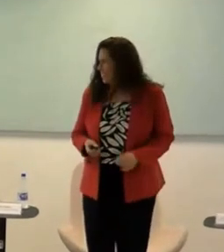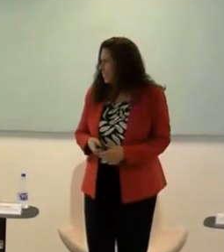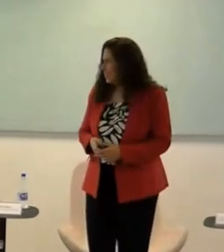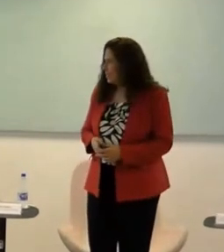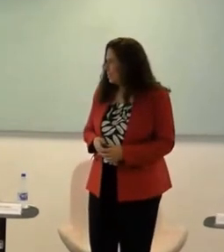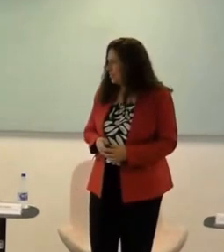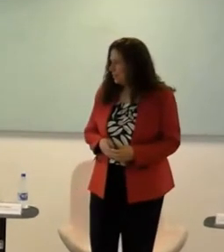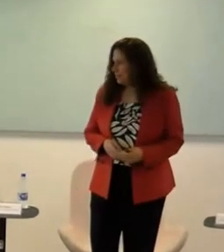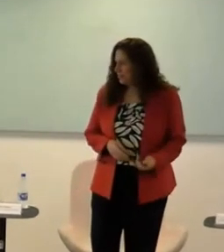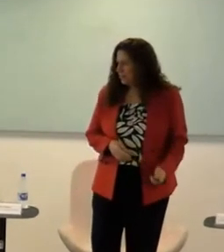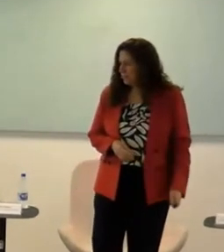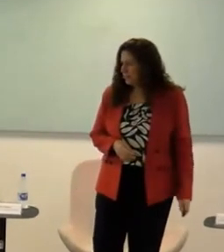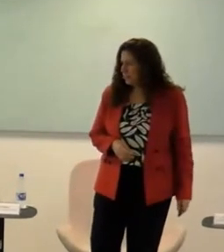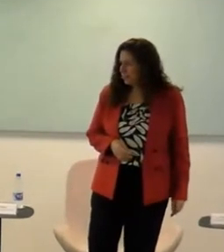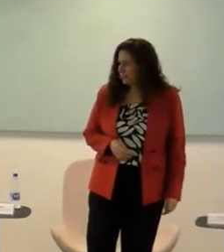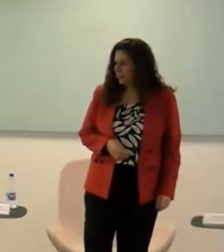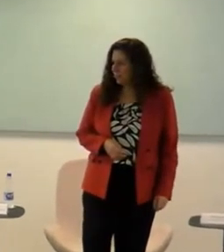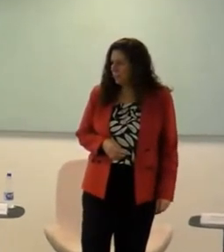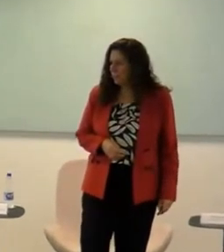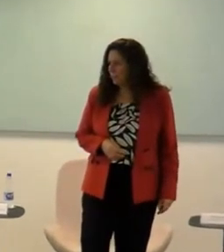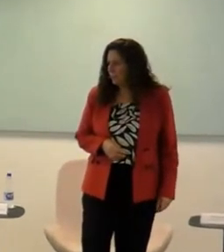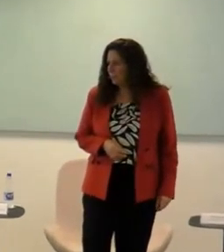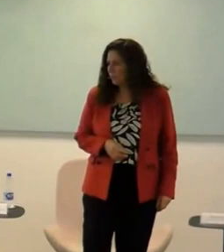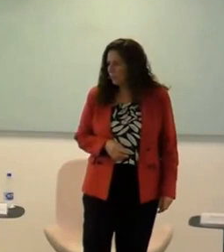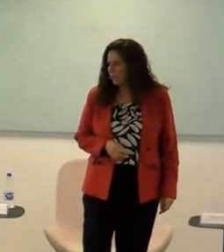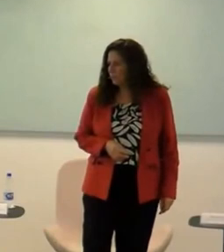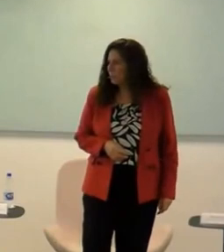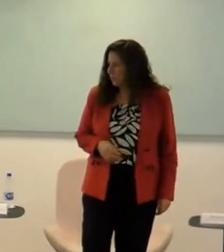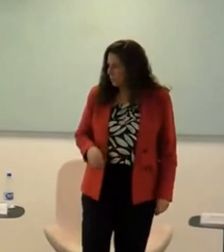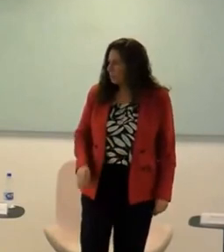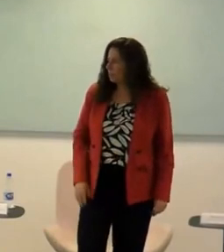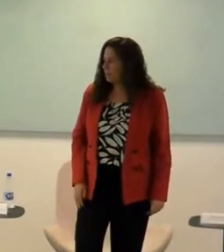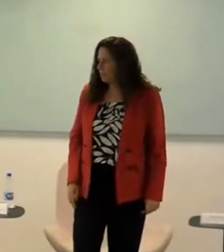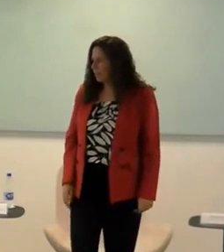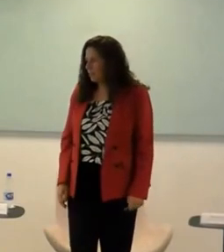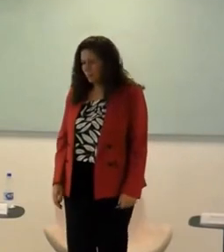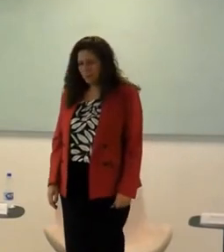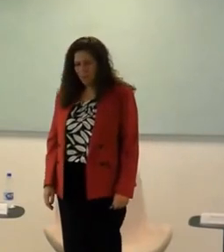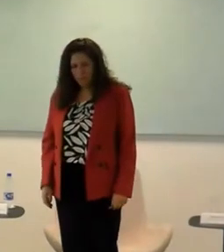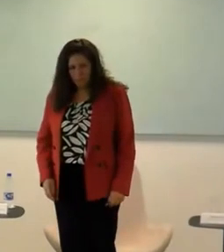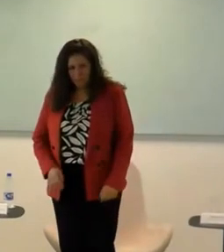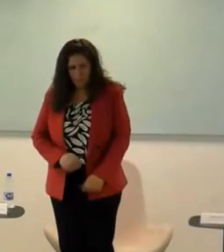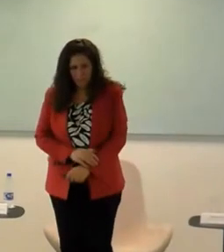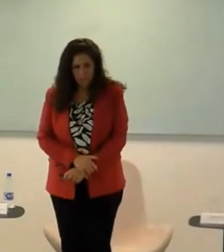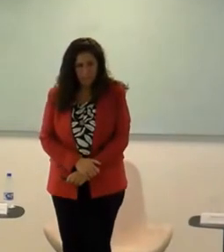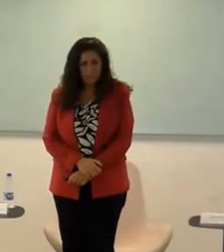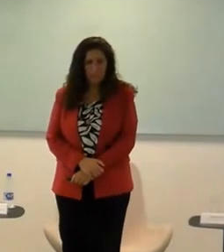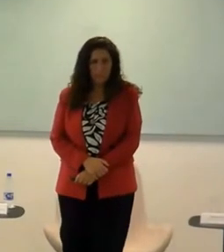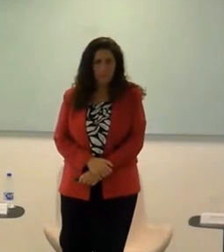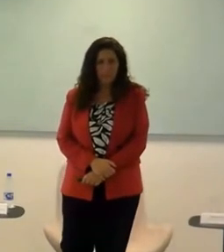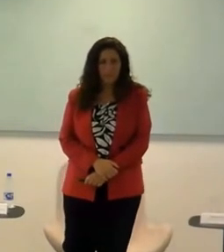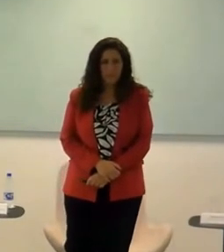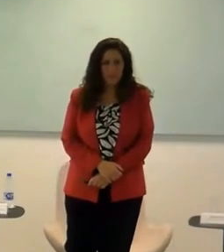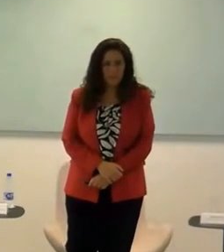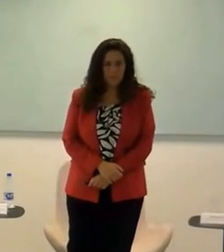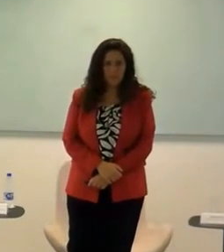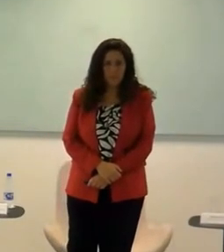Bom, nós estamos aqui reunidos, como eu falei antes, para lançar o Observatório de Pessoal.